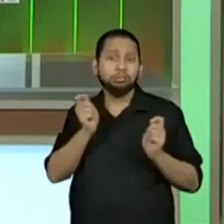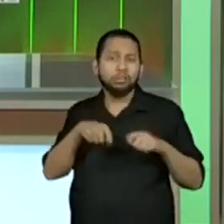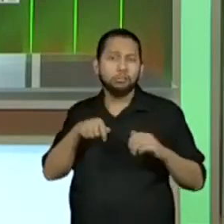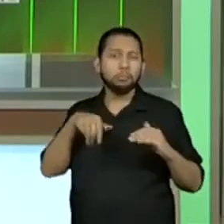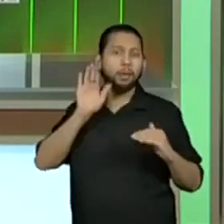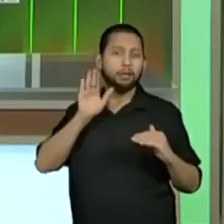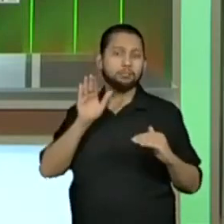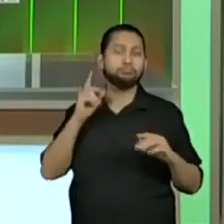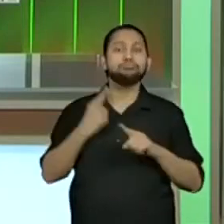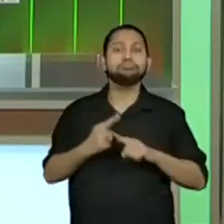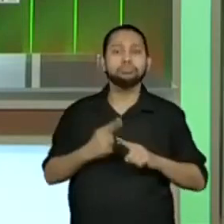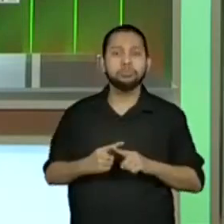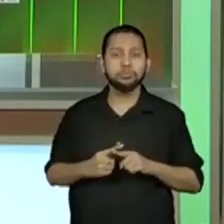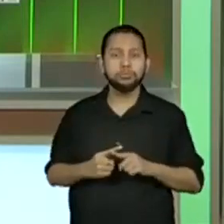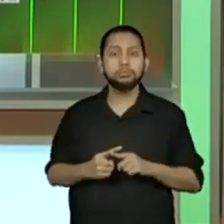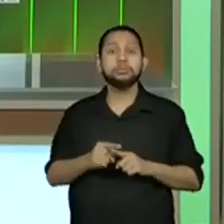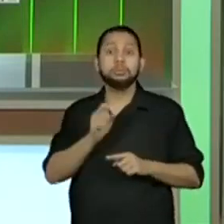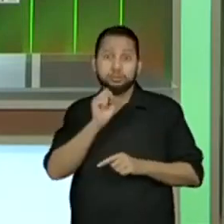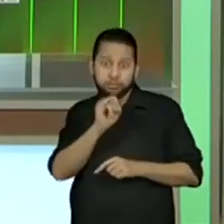Deixa eu pegar minha caneta.